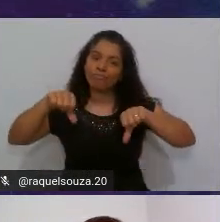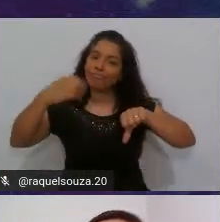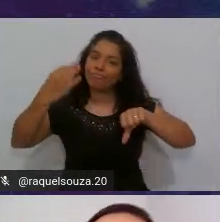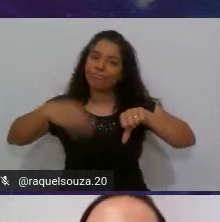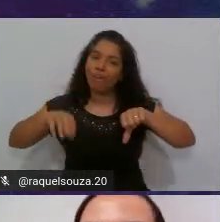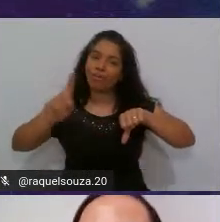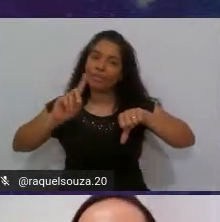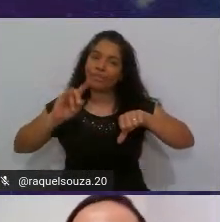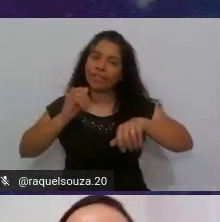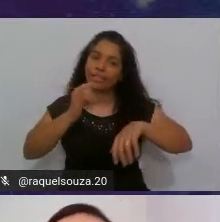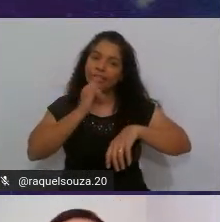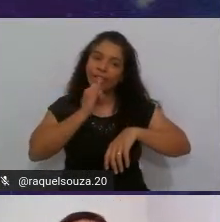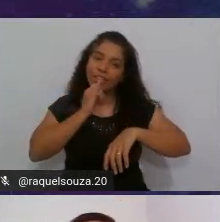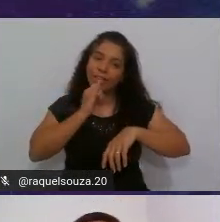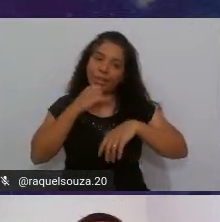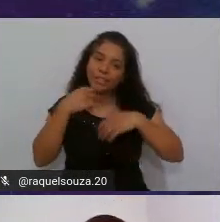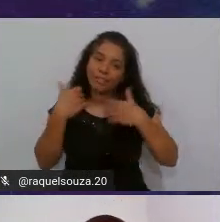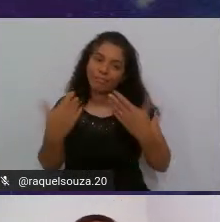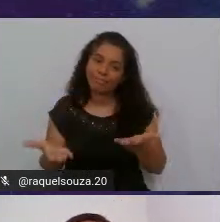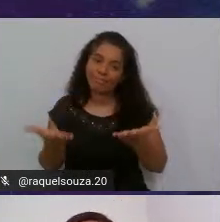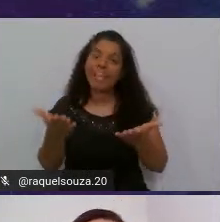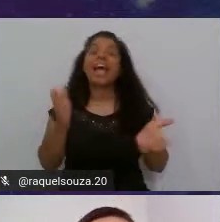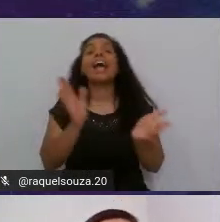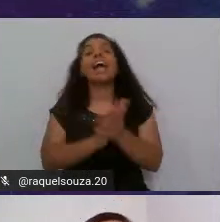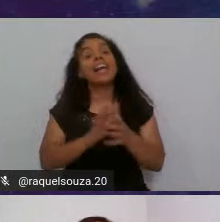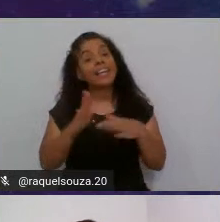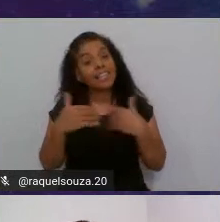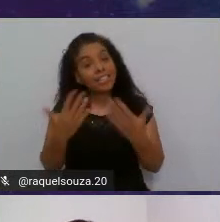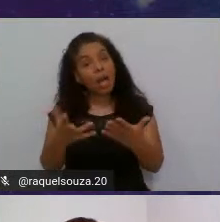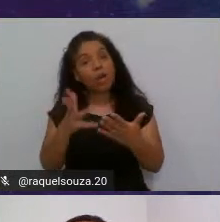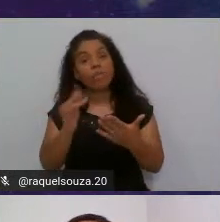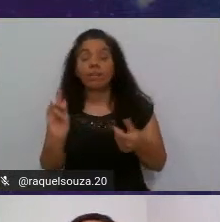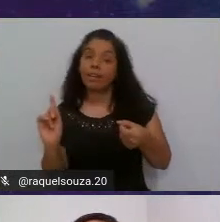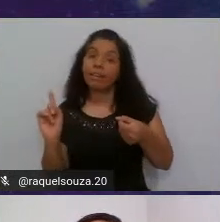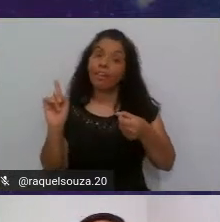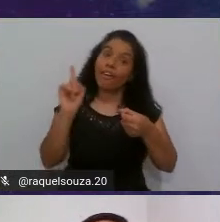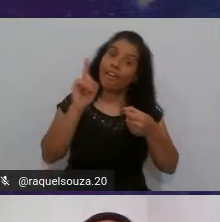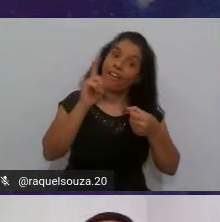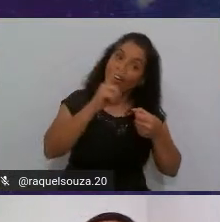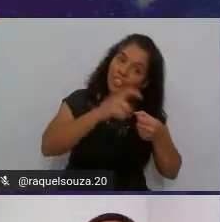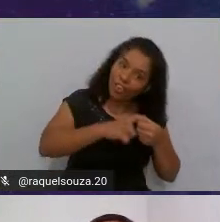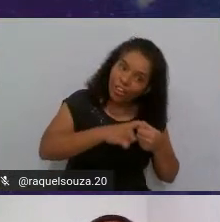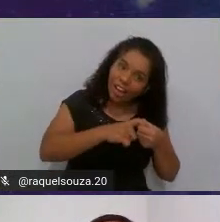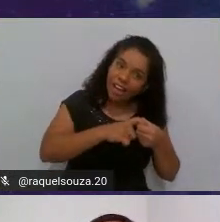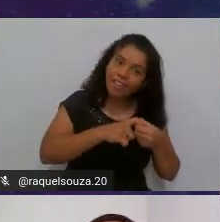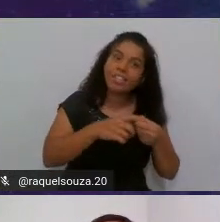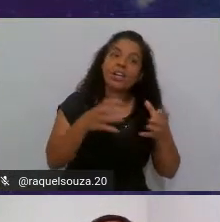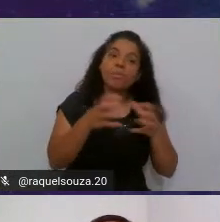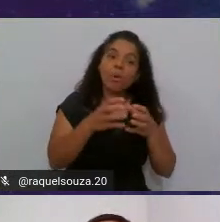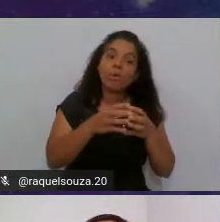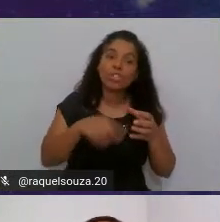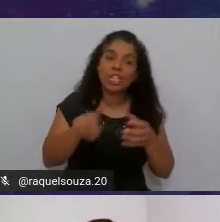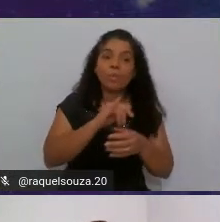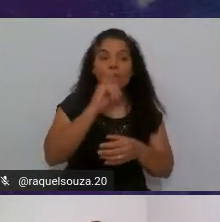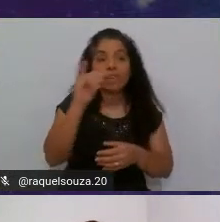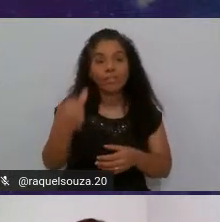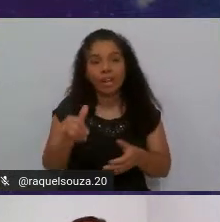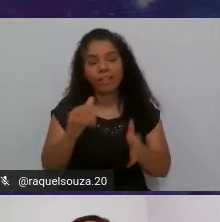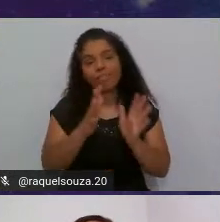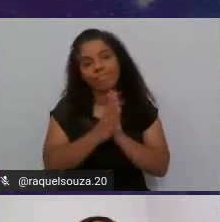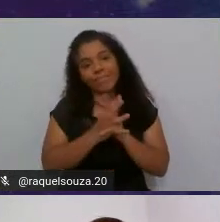infelizmente então vamos ter que retornar para o nosso time e dizer que